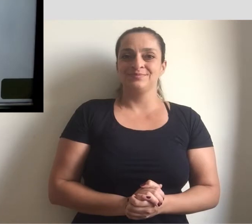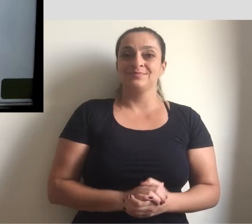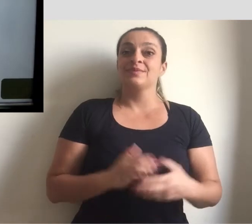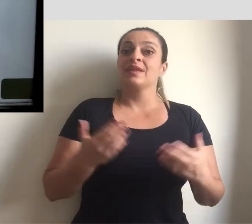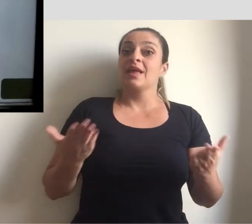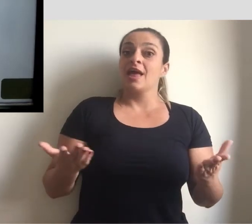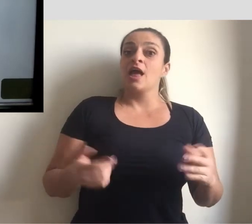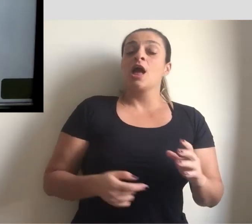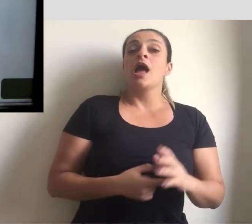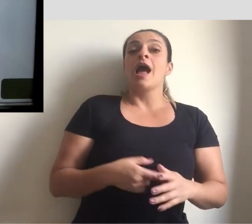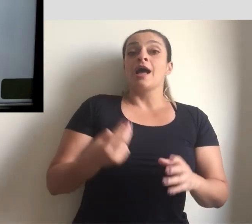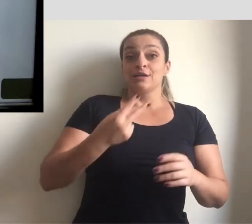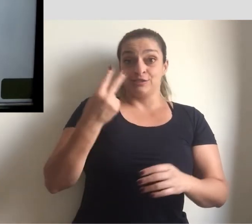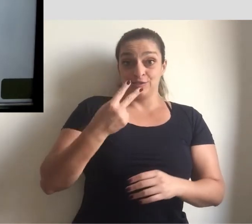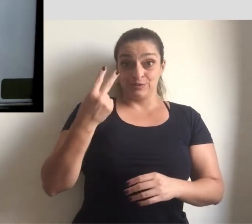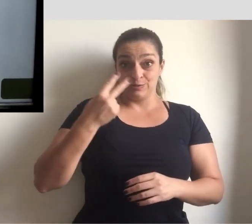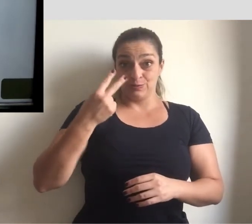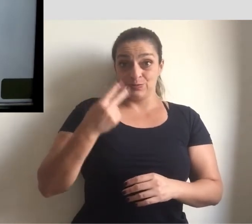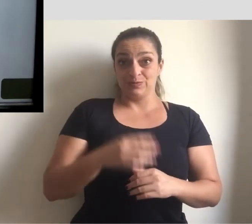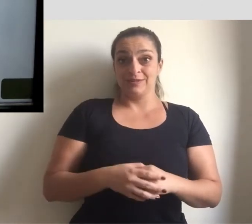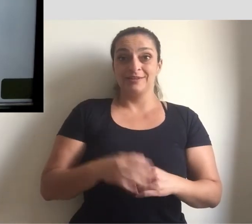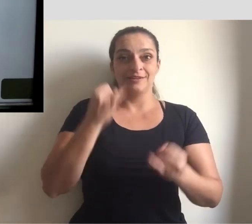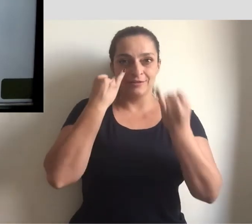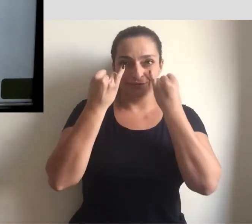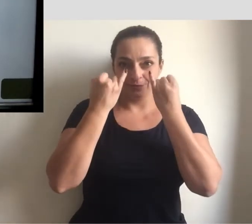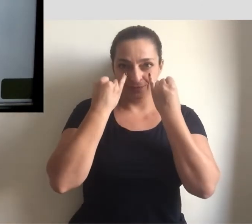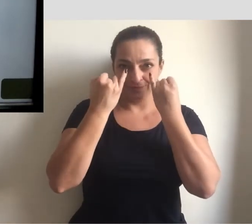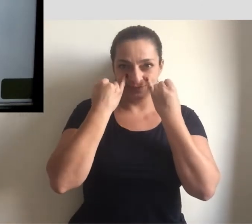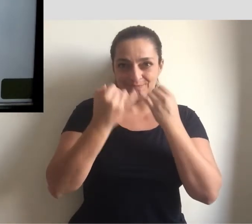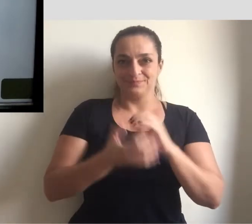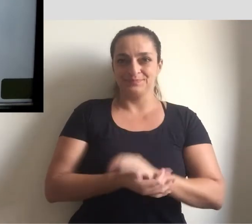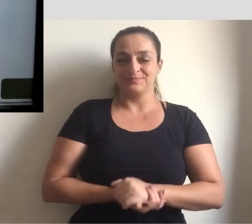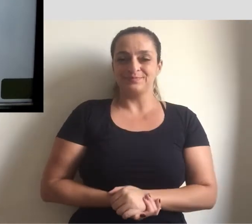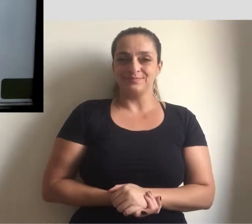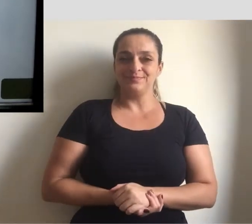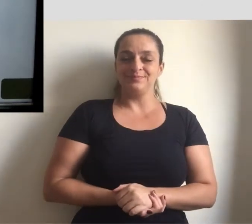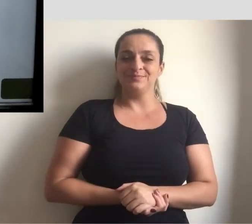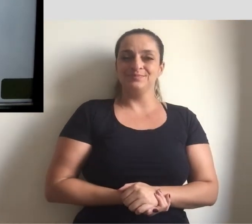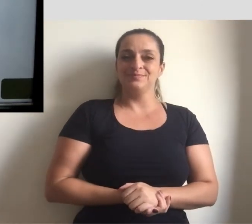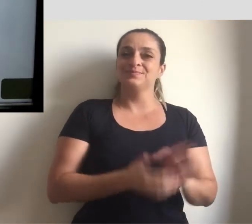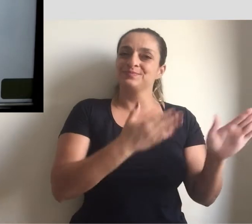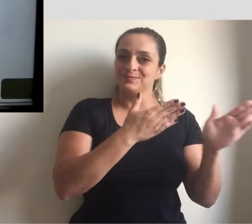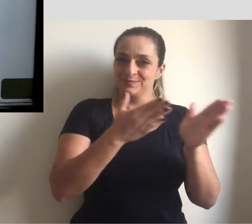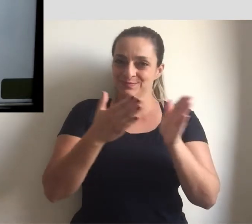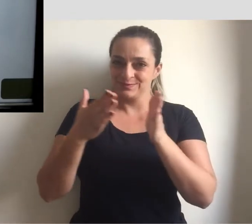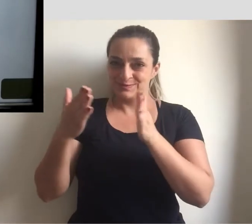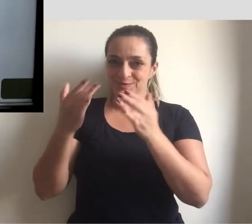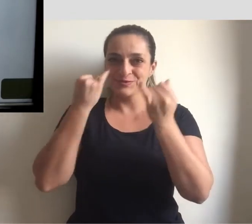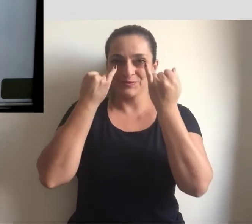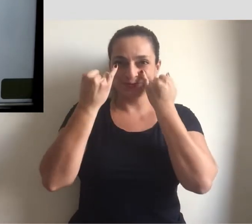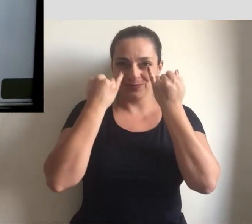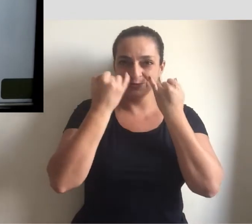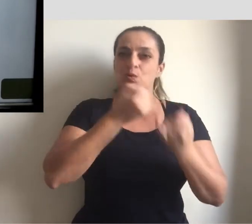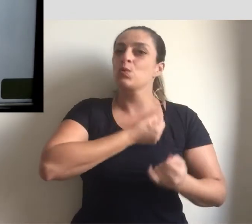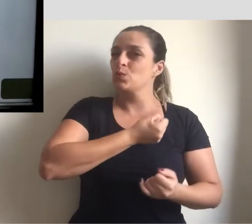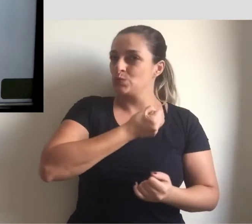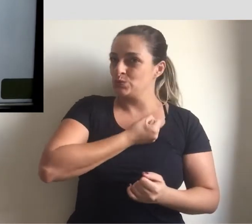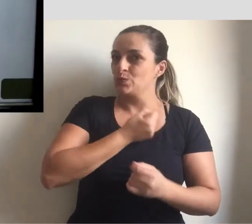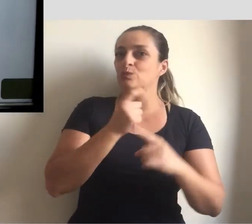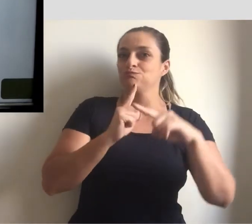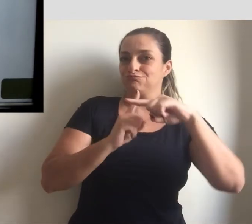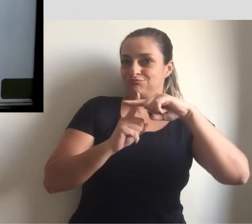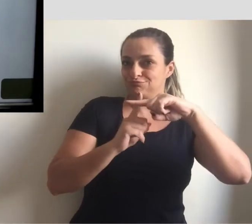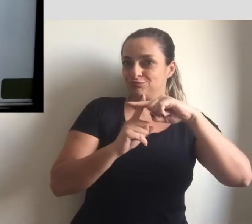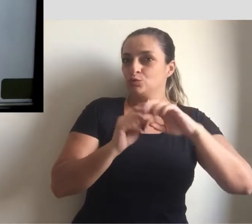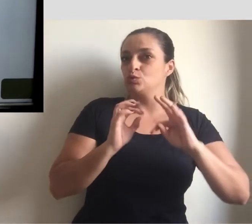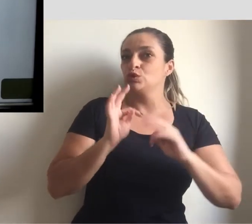Muito bem, vamos para a segunda informação. Continuamos aí com a informação que o número entende o positivo.